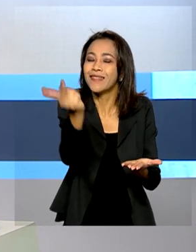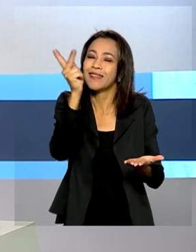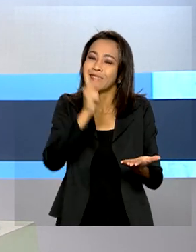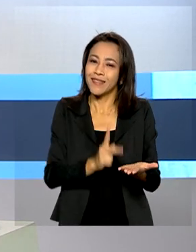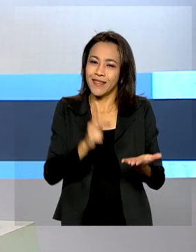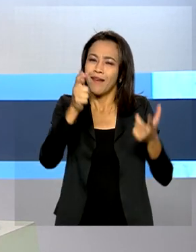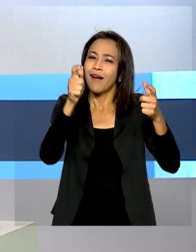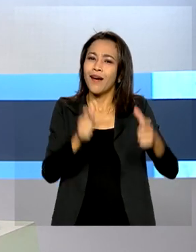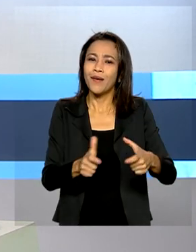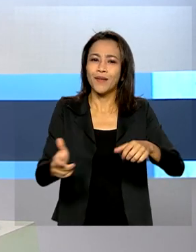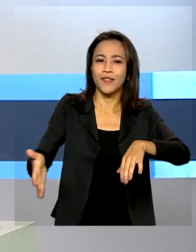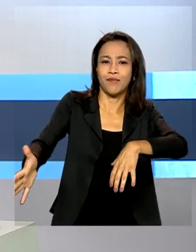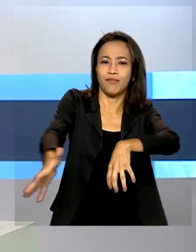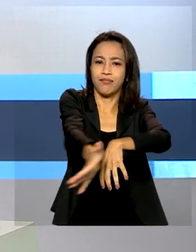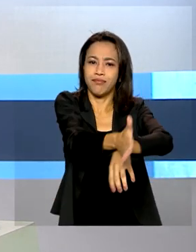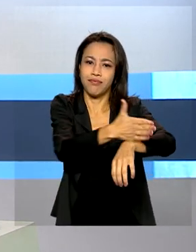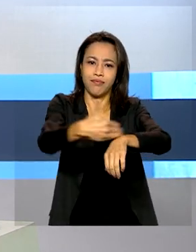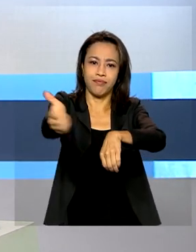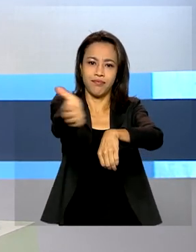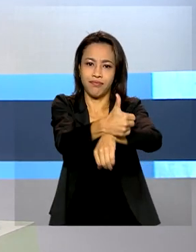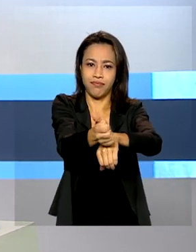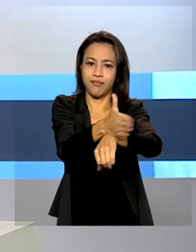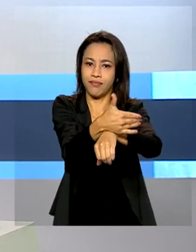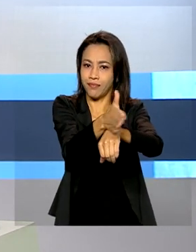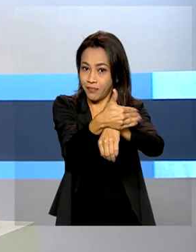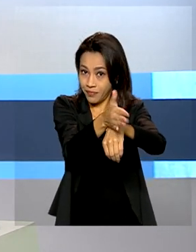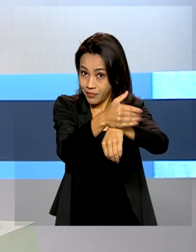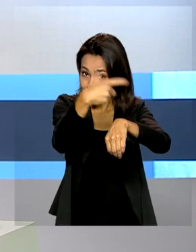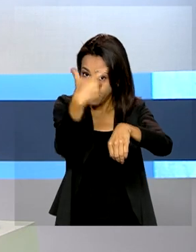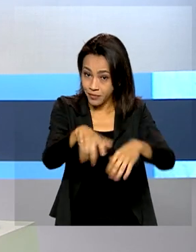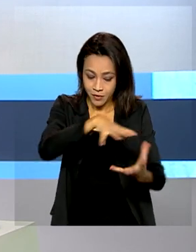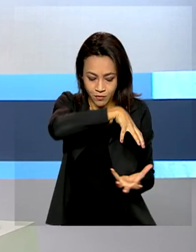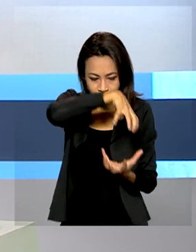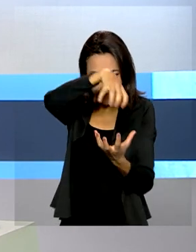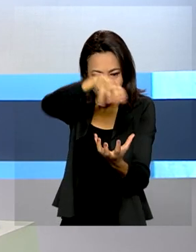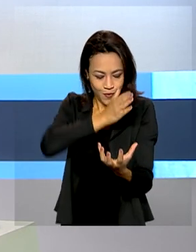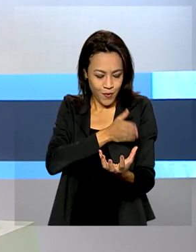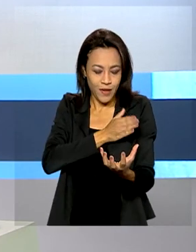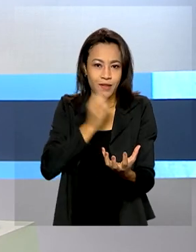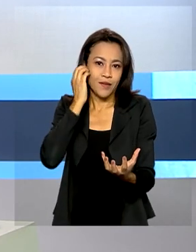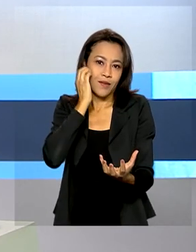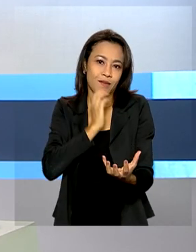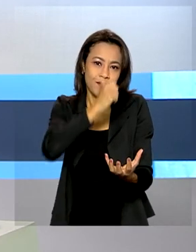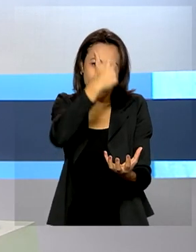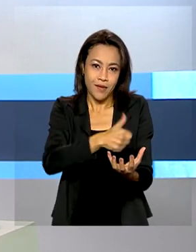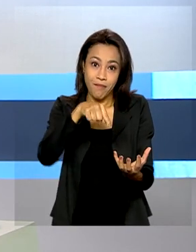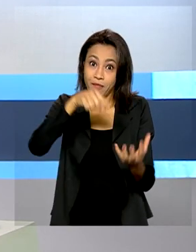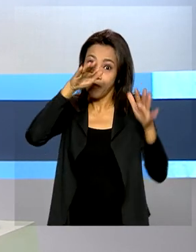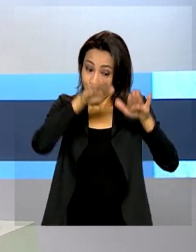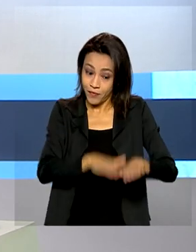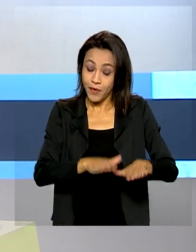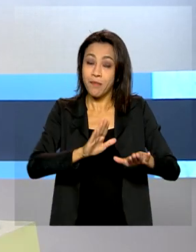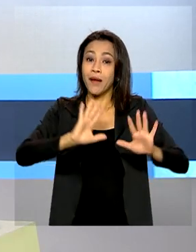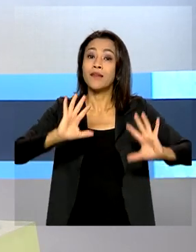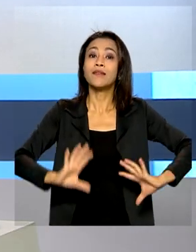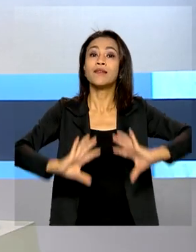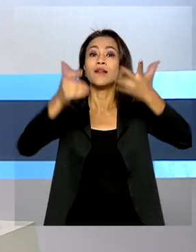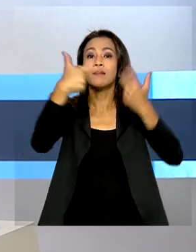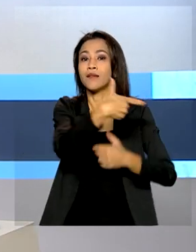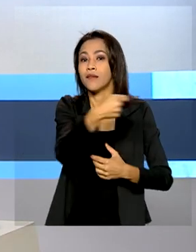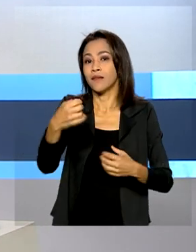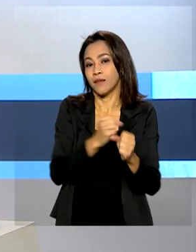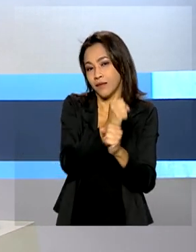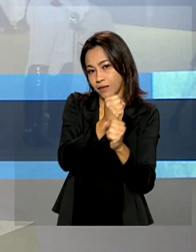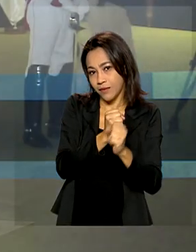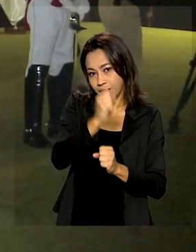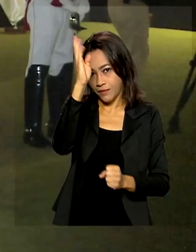Itamaraty, em Brasília. A relíquia está no Brasil para as celebrações dos 200 anos de independência